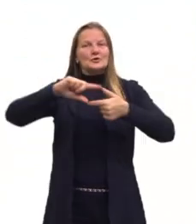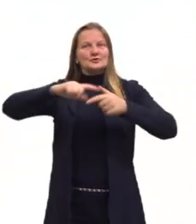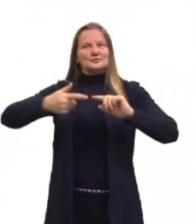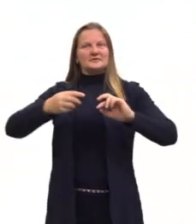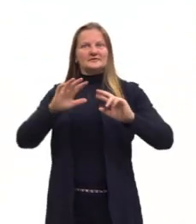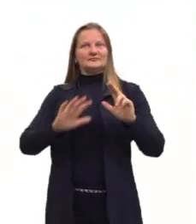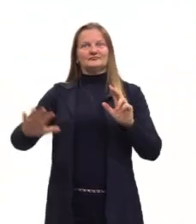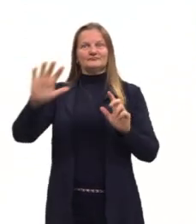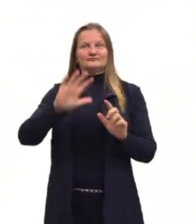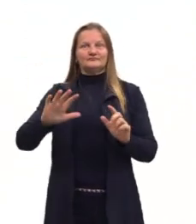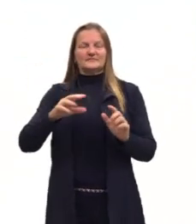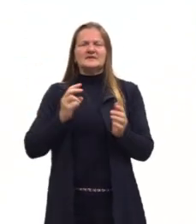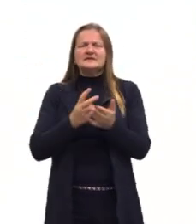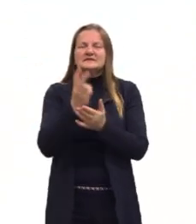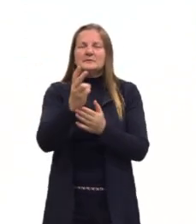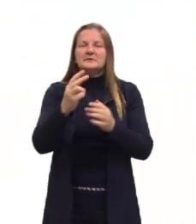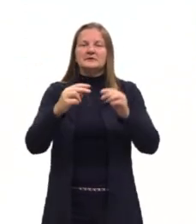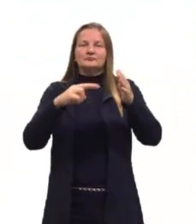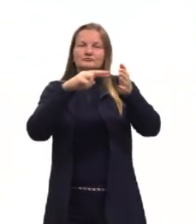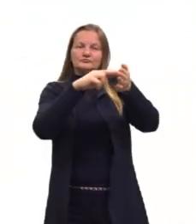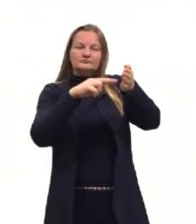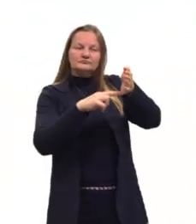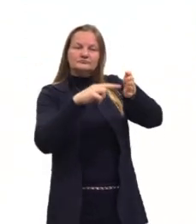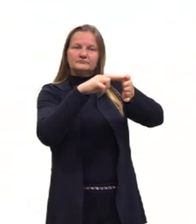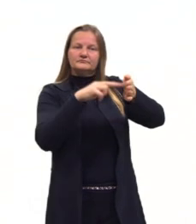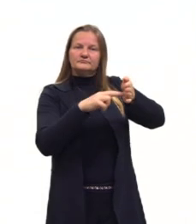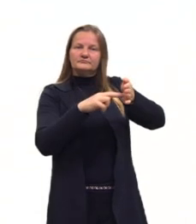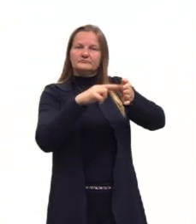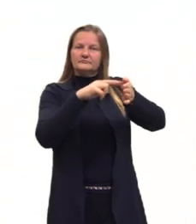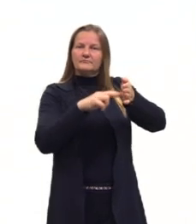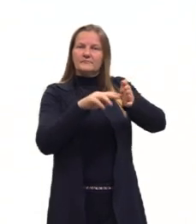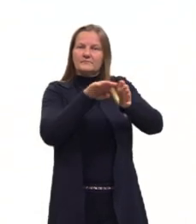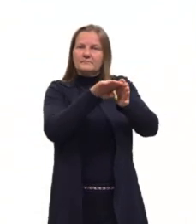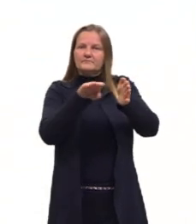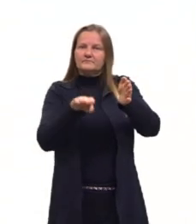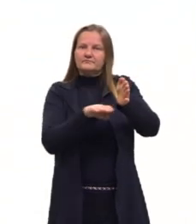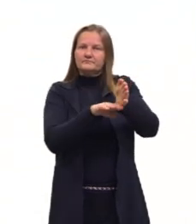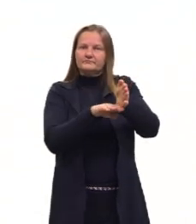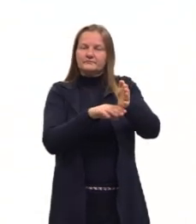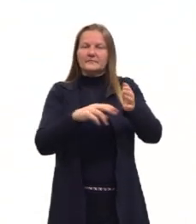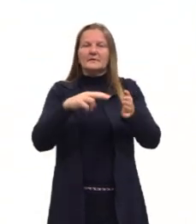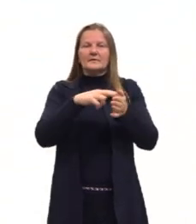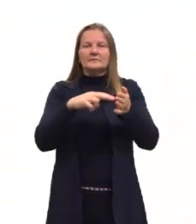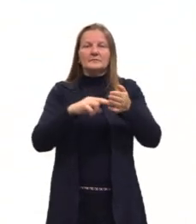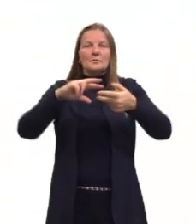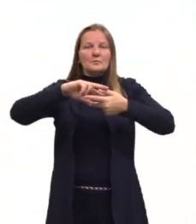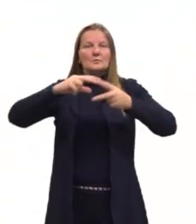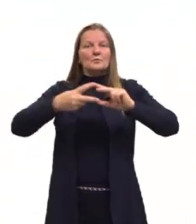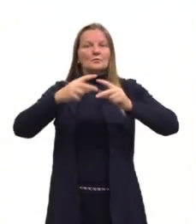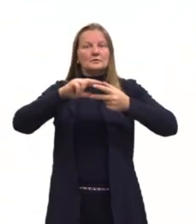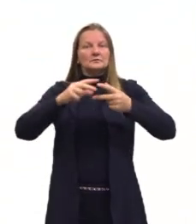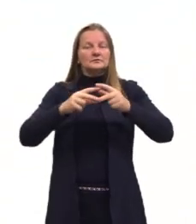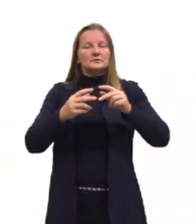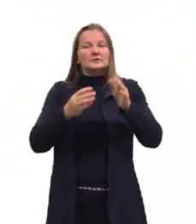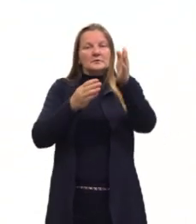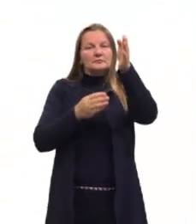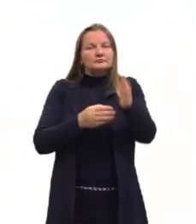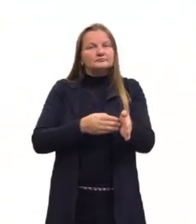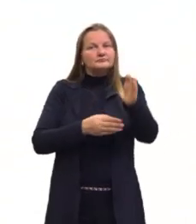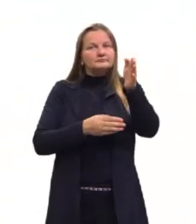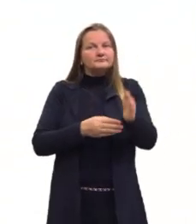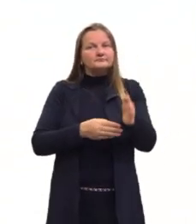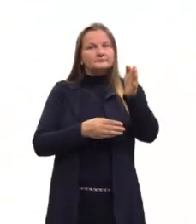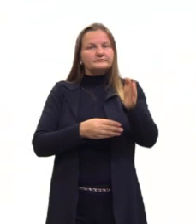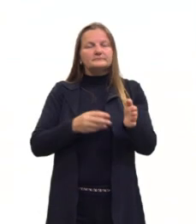sempre duas bases paralelas formadas por polígonos e as suas faces laterais